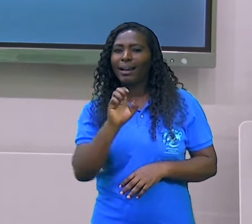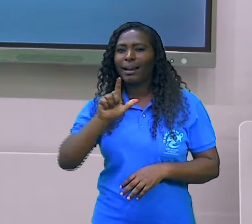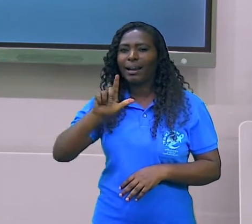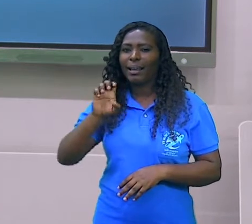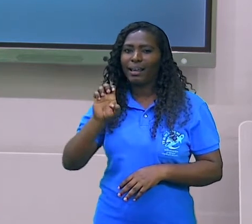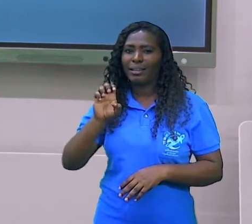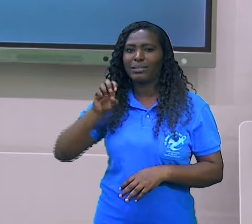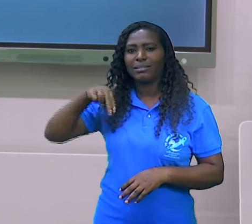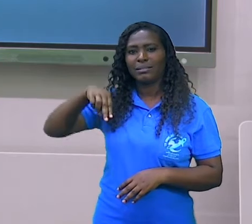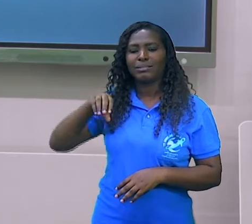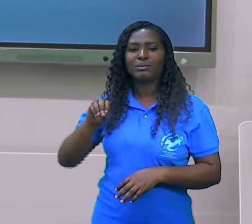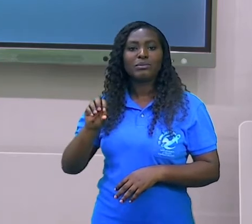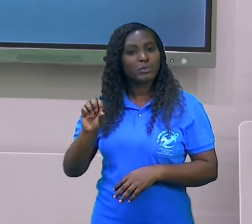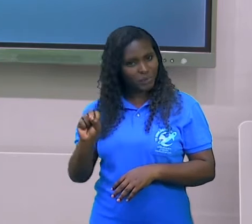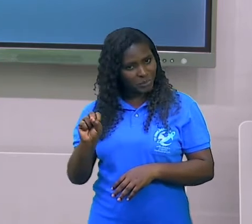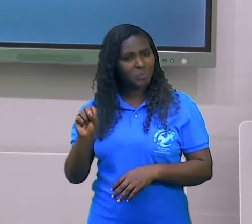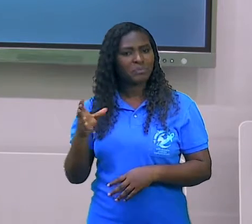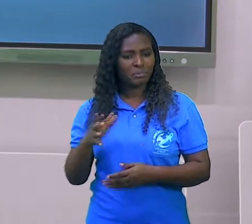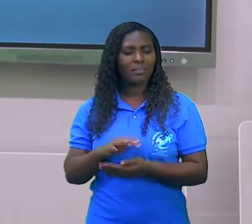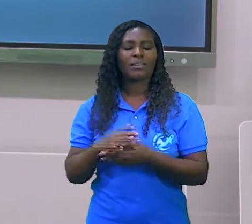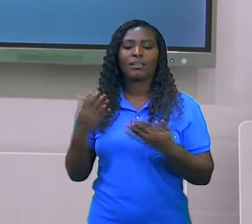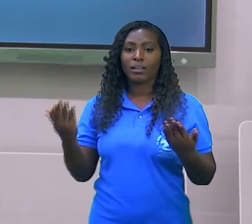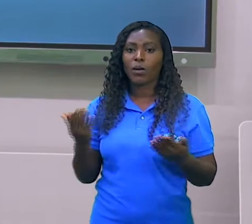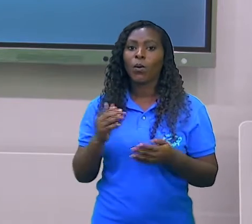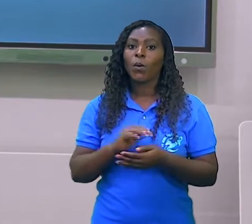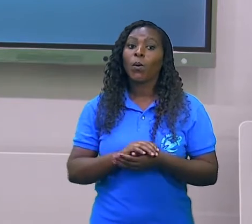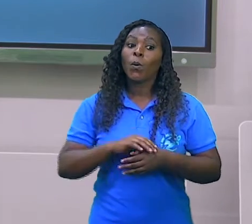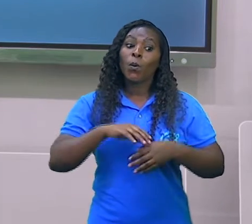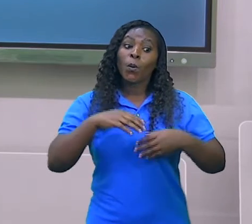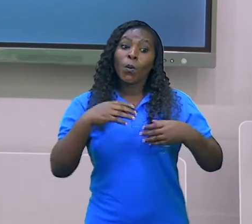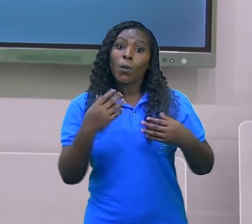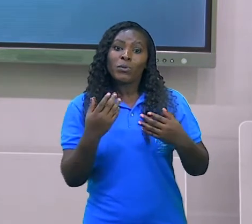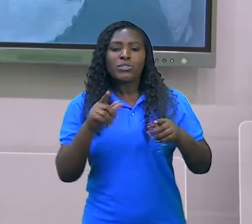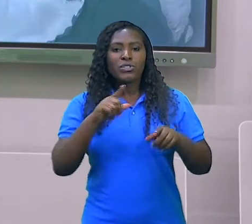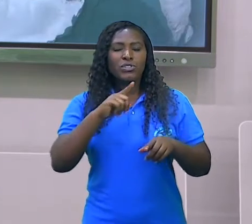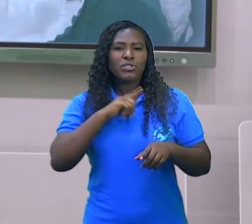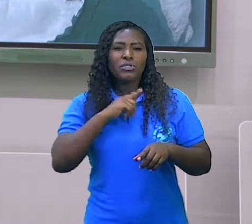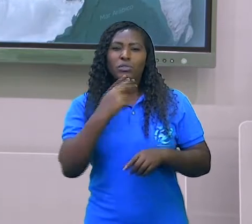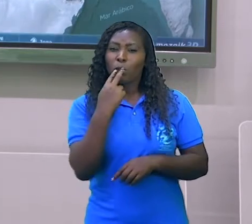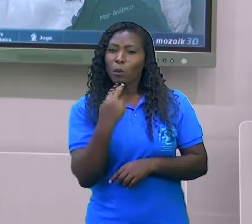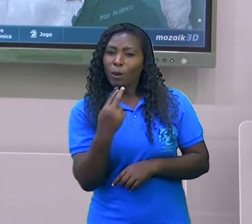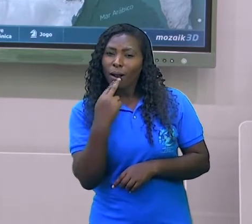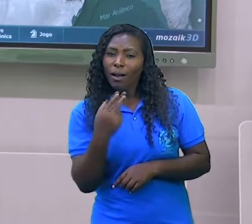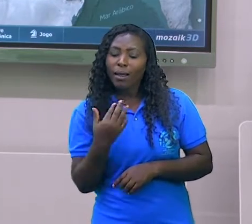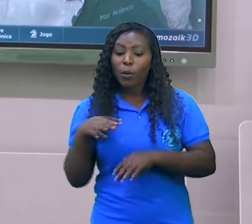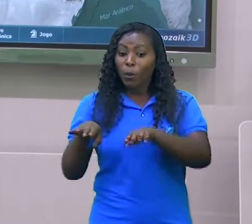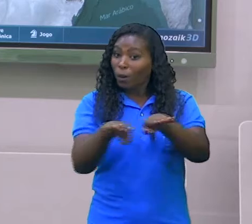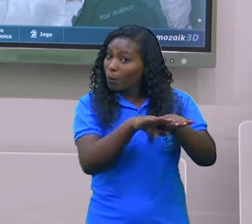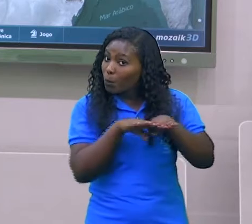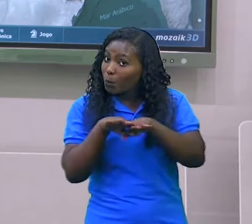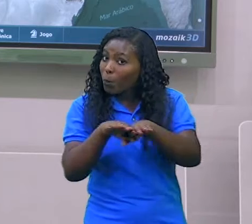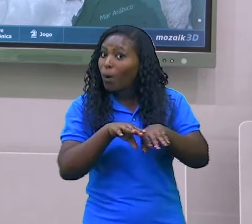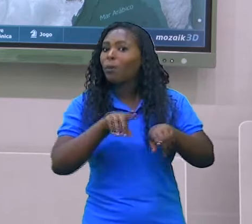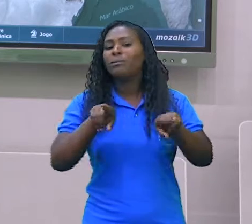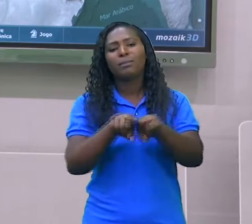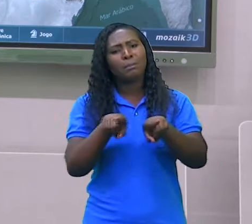meio não só de uma língua comum, coiné, mas também através das práticas da educação, do